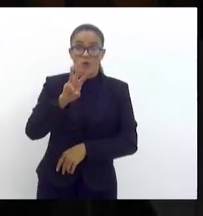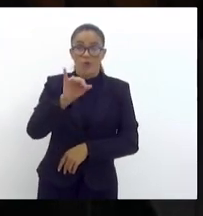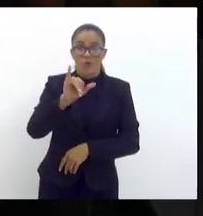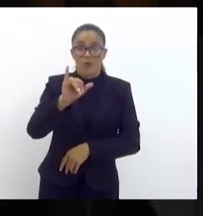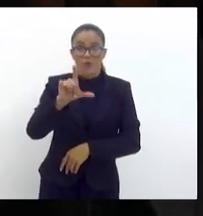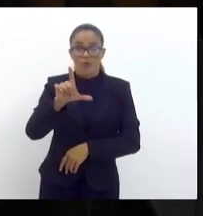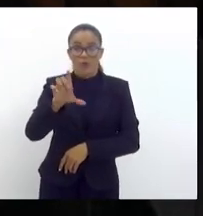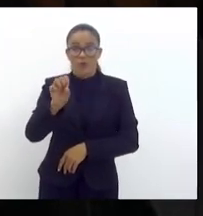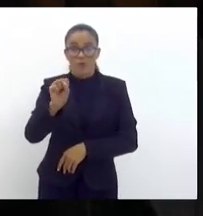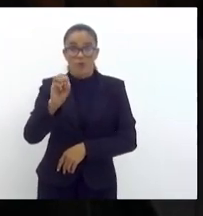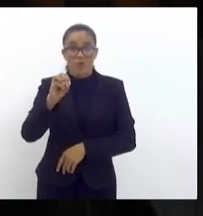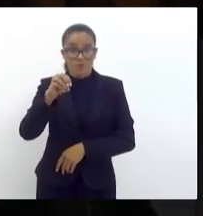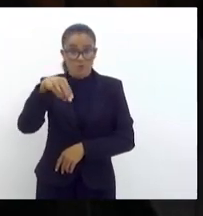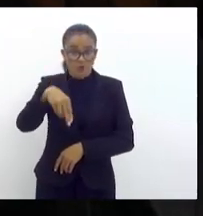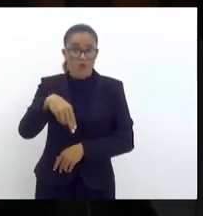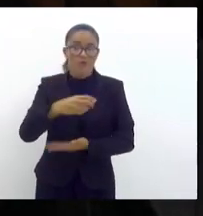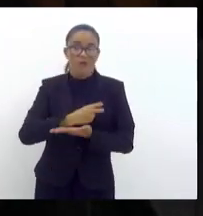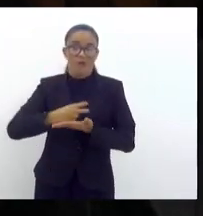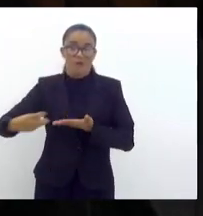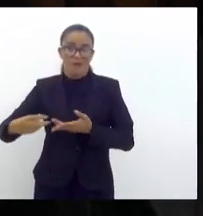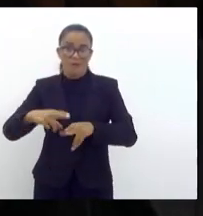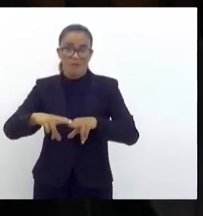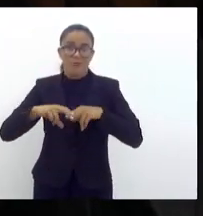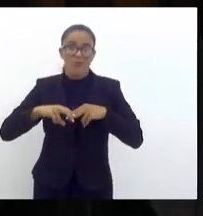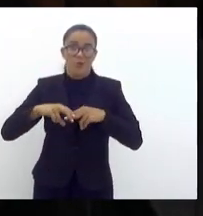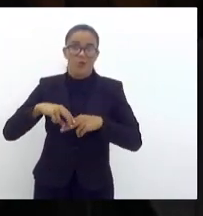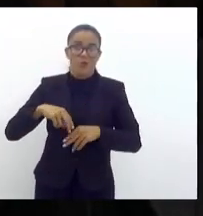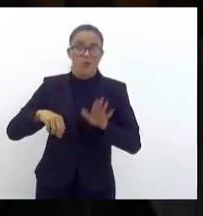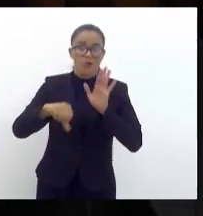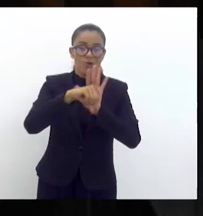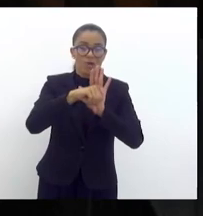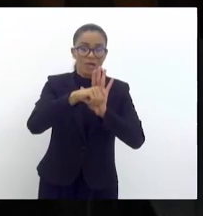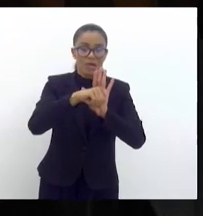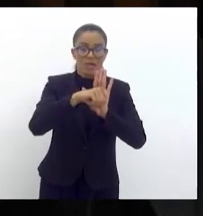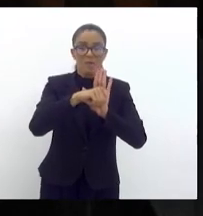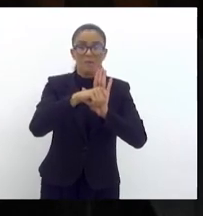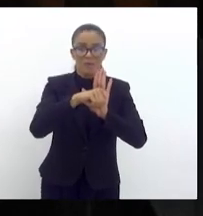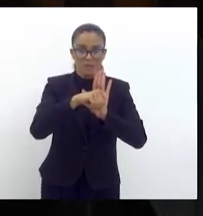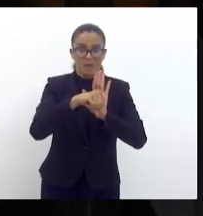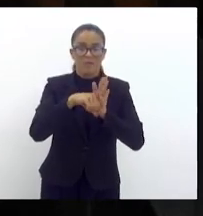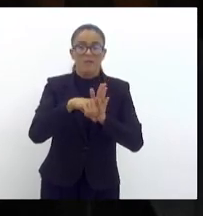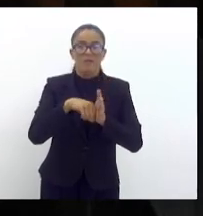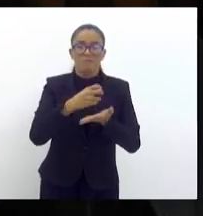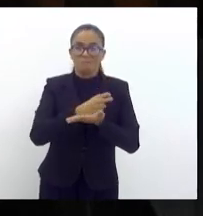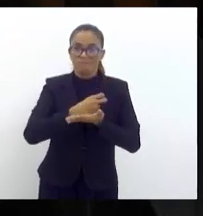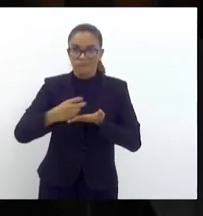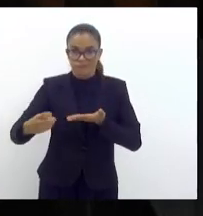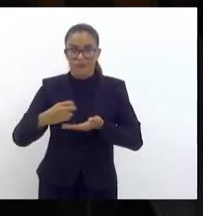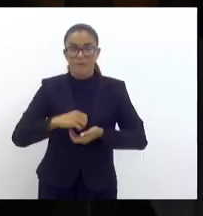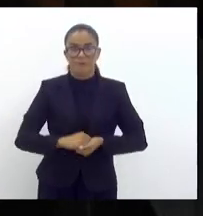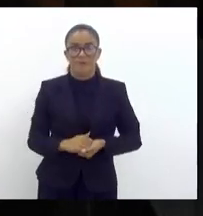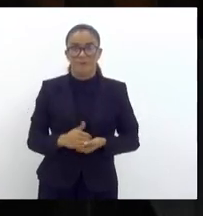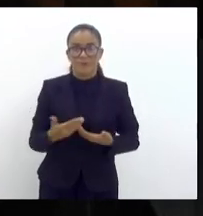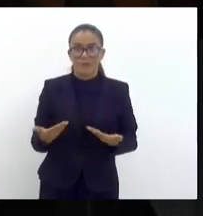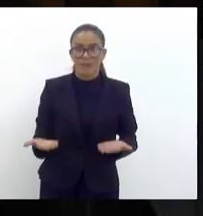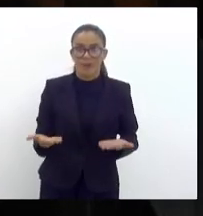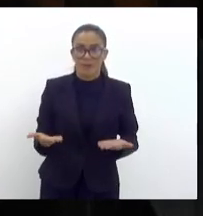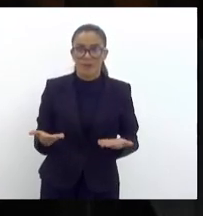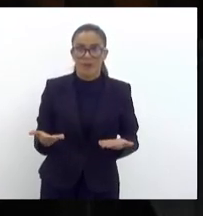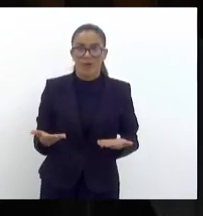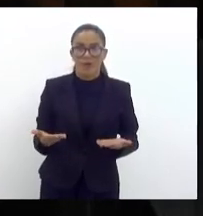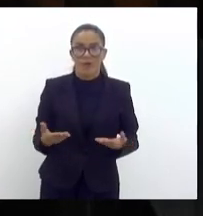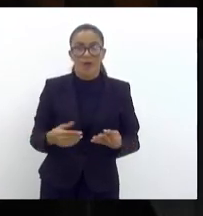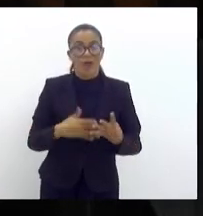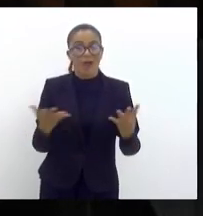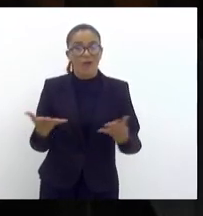por crime de responsabilidade. Então, senhor presidente, assinalando aqui a chegada do nosso quarto